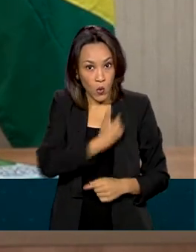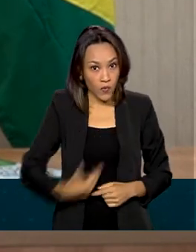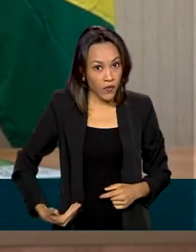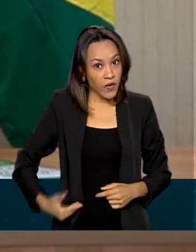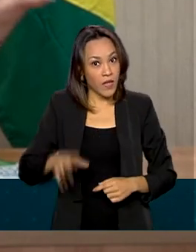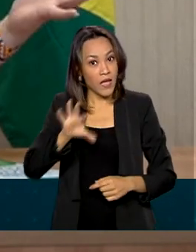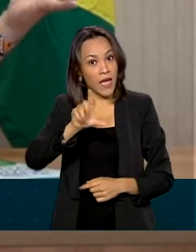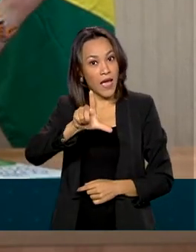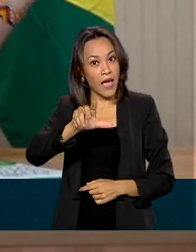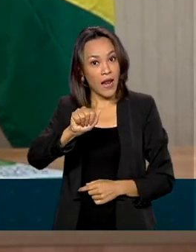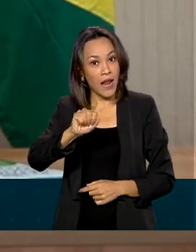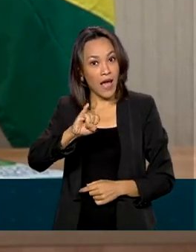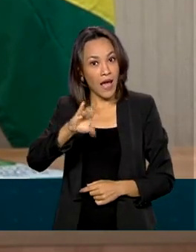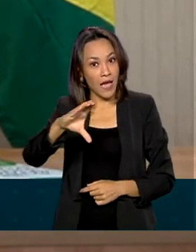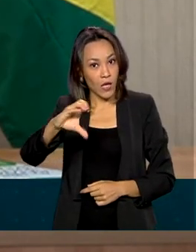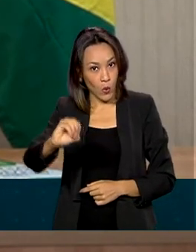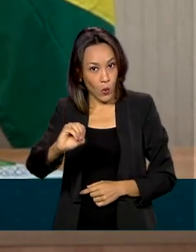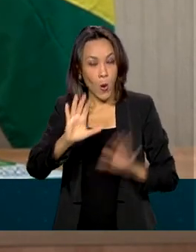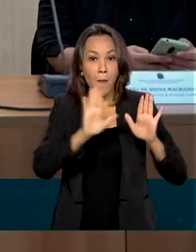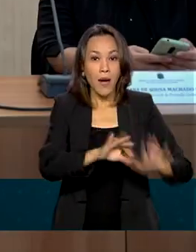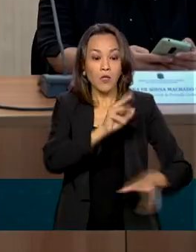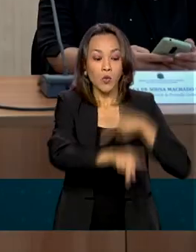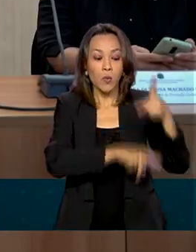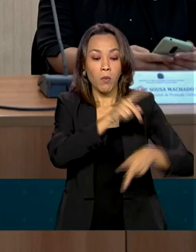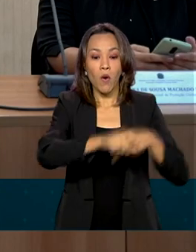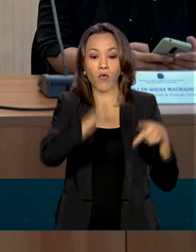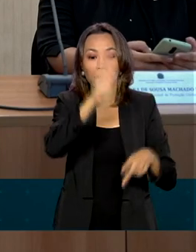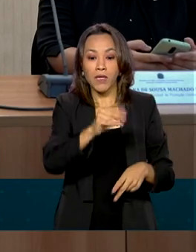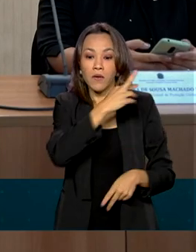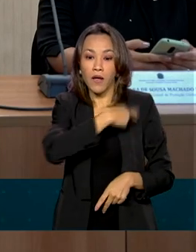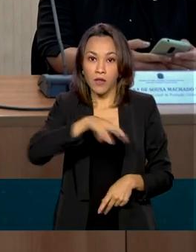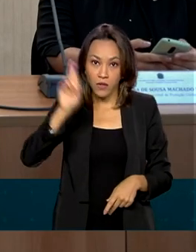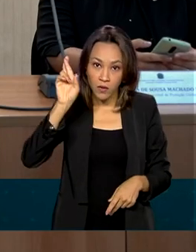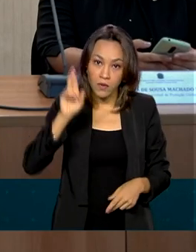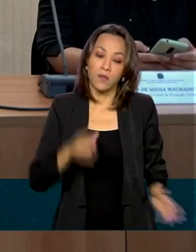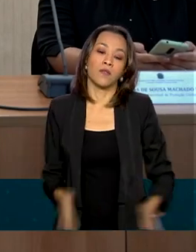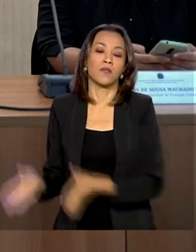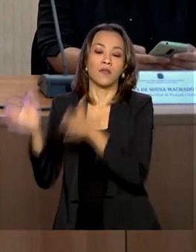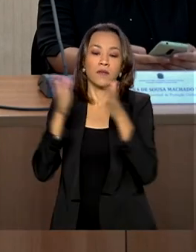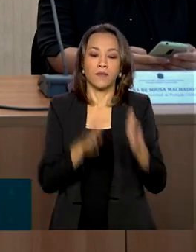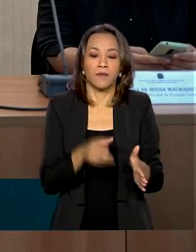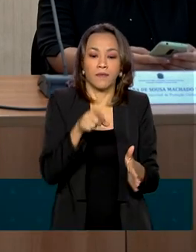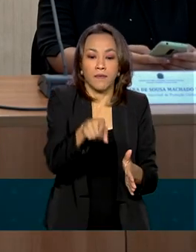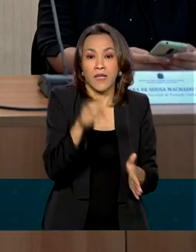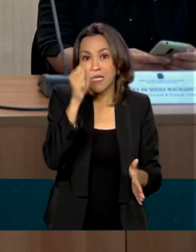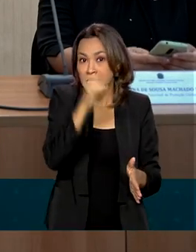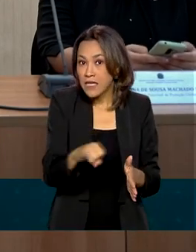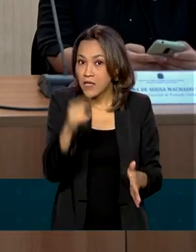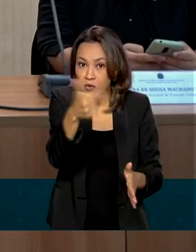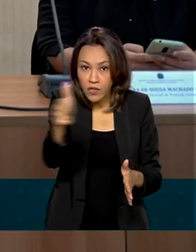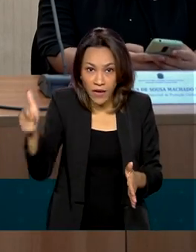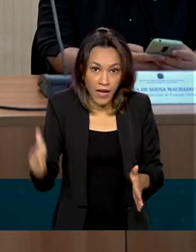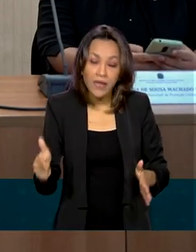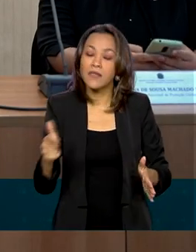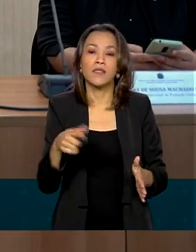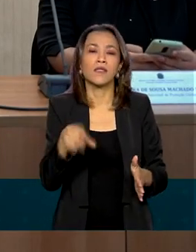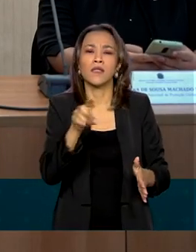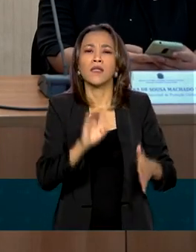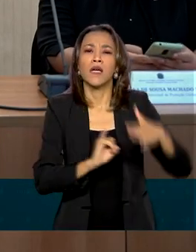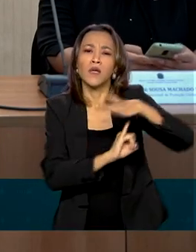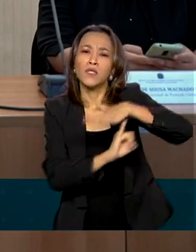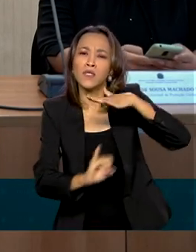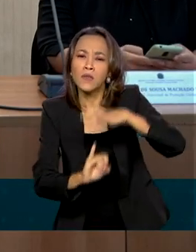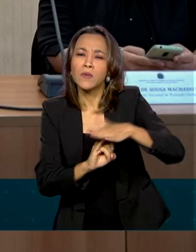a população brasileira é religiosa. Ai do Brasil, se não fosse as instituições religiosas fazendo trabalhos